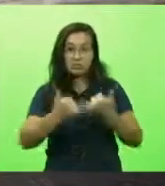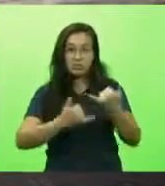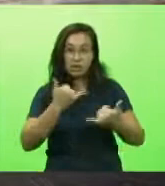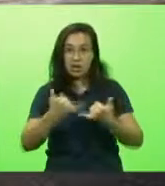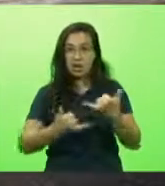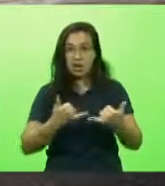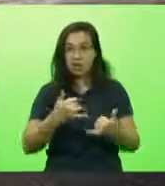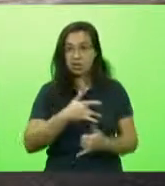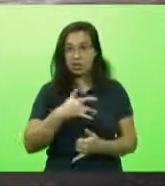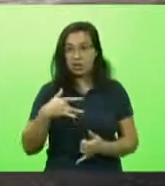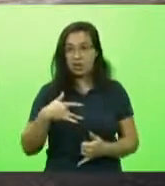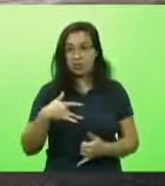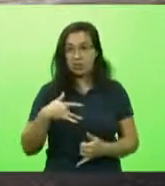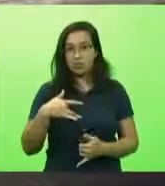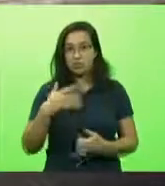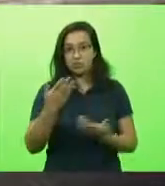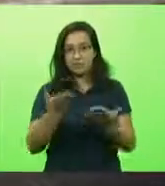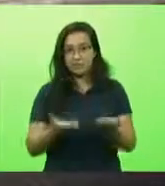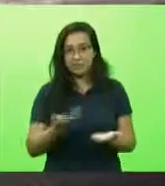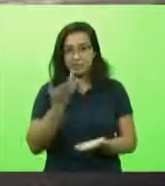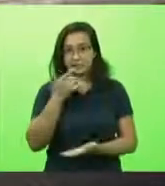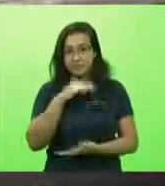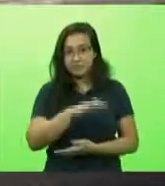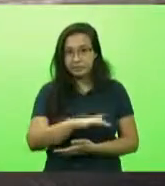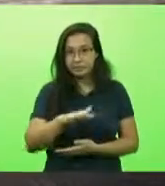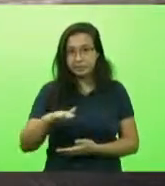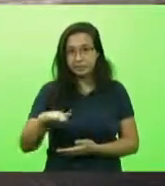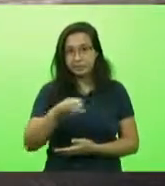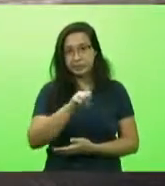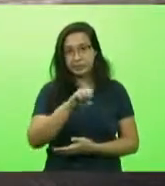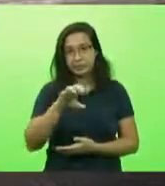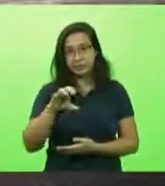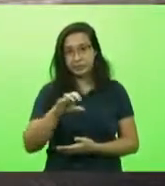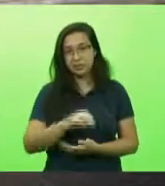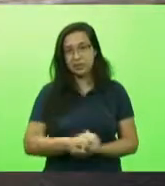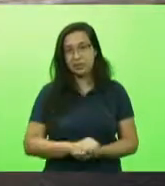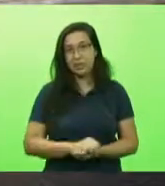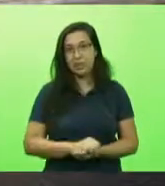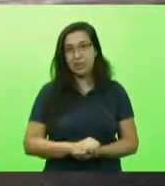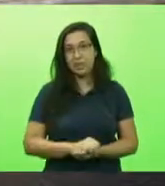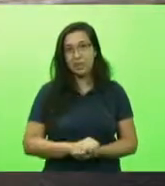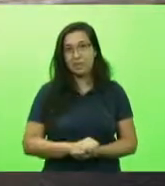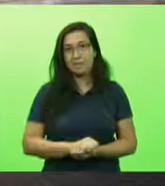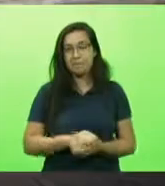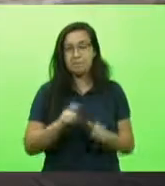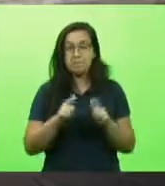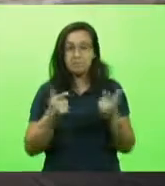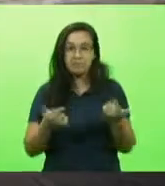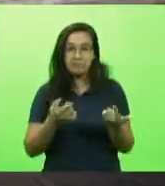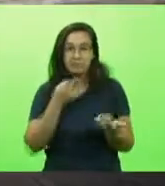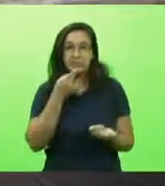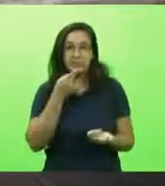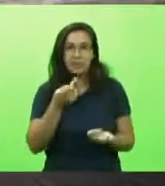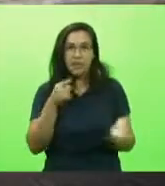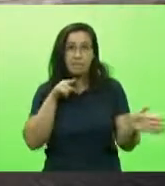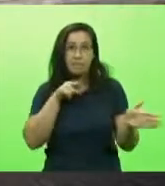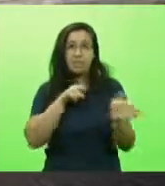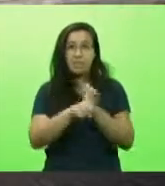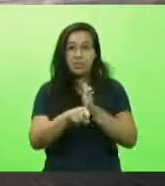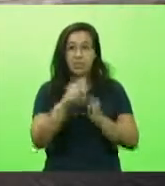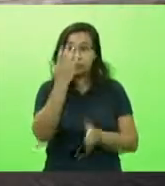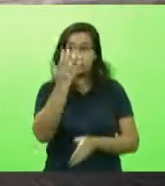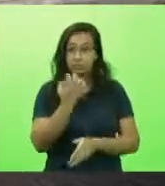catarinenses e muito menos com a saúde das crianças catarinenses. Então eu deixo aqui minha indagação, meu